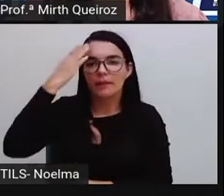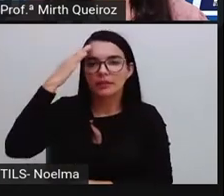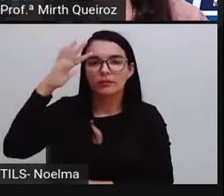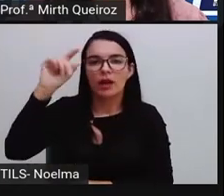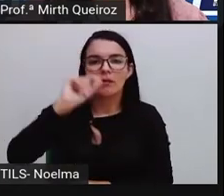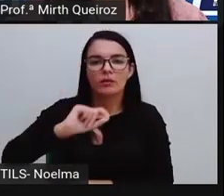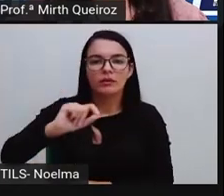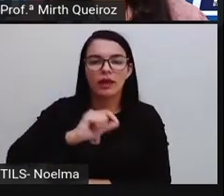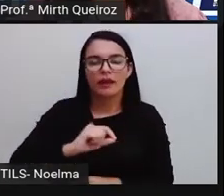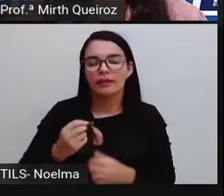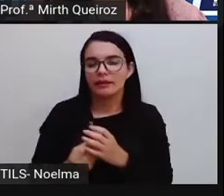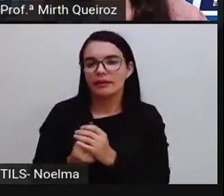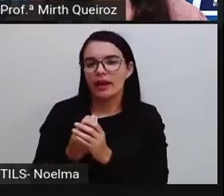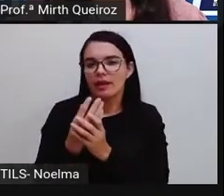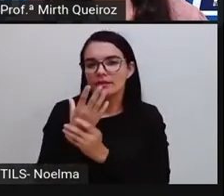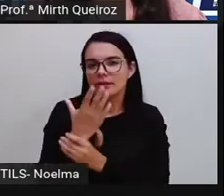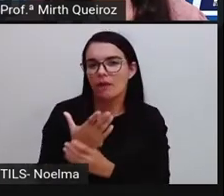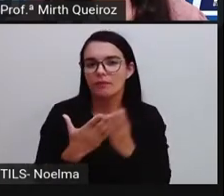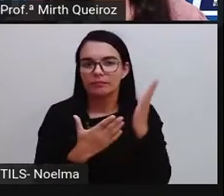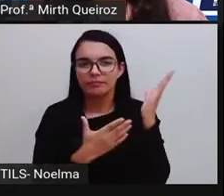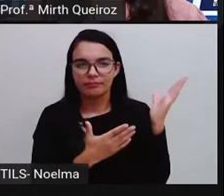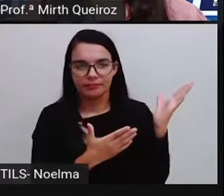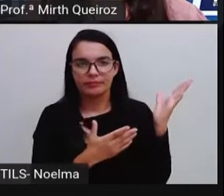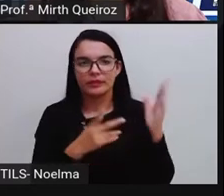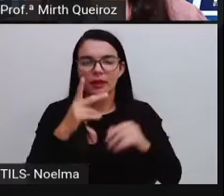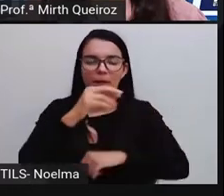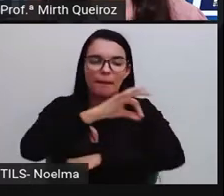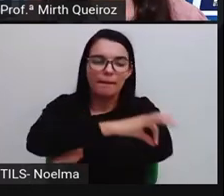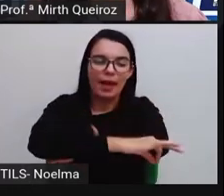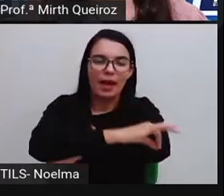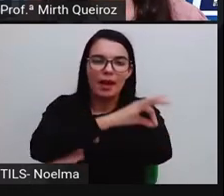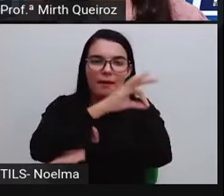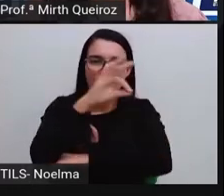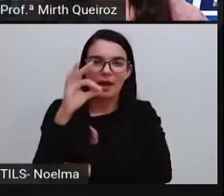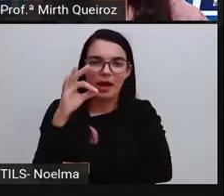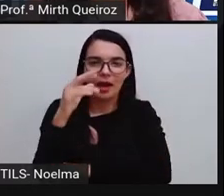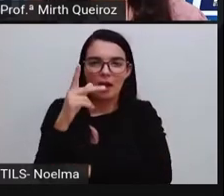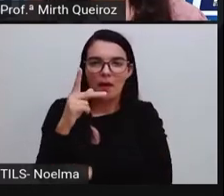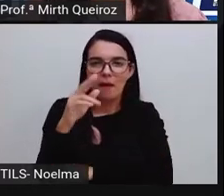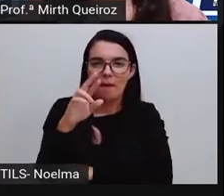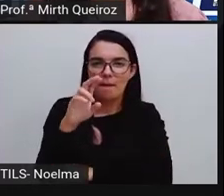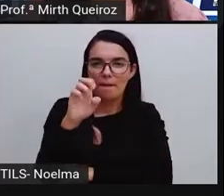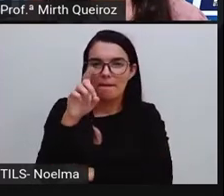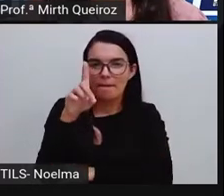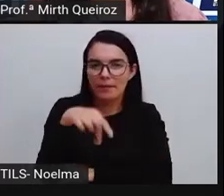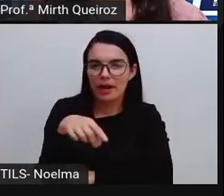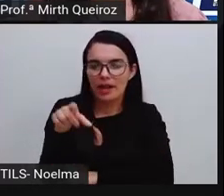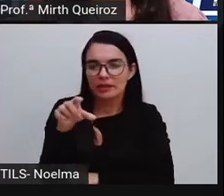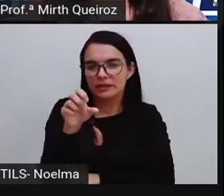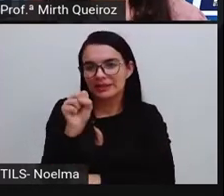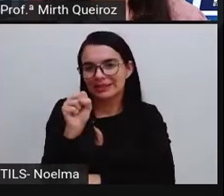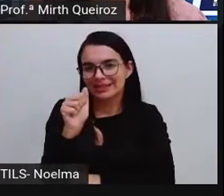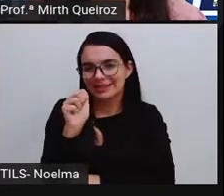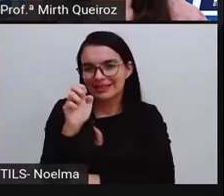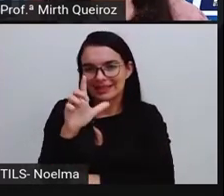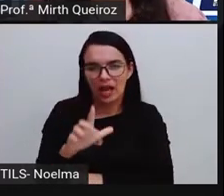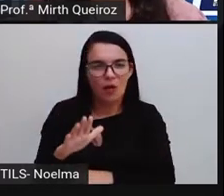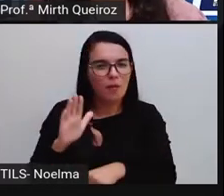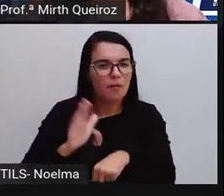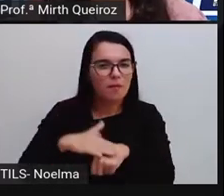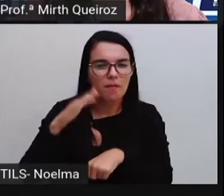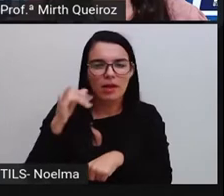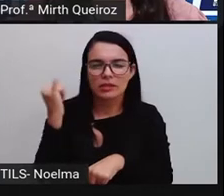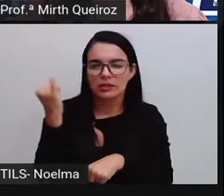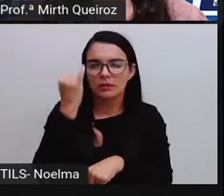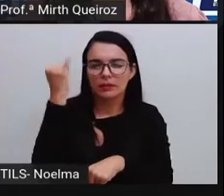Petrobras, né? Onde foi descoberto o pré-sal como principais marcos históricos da exploração petrolífera, né?